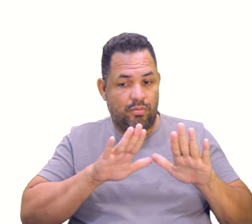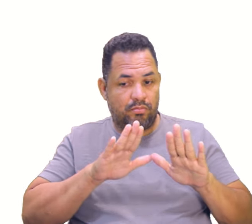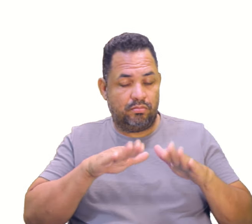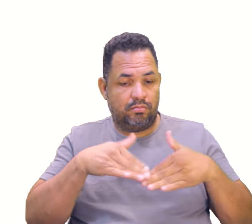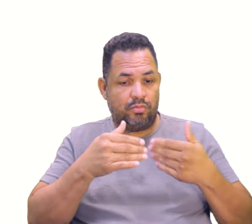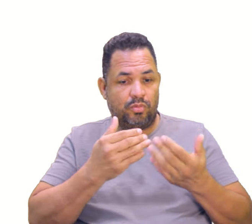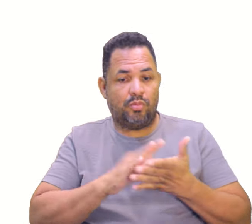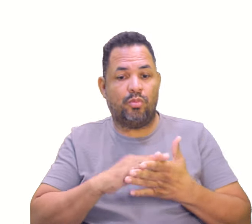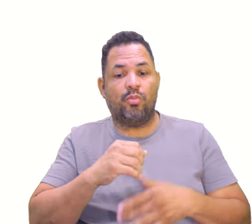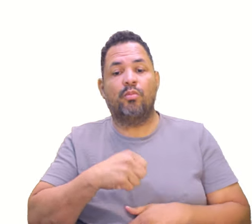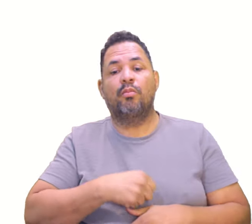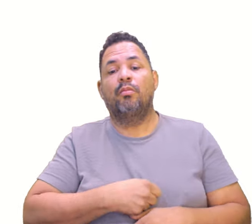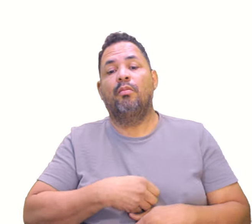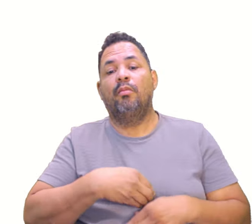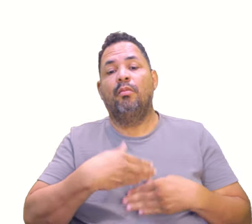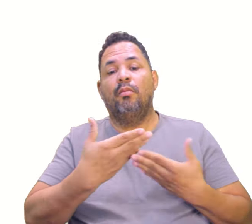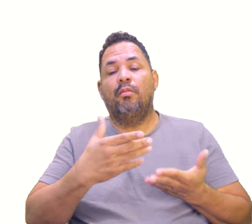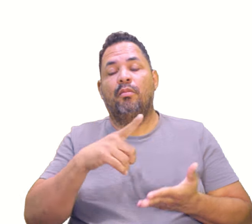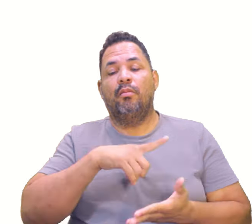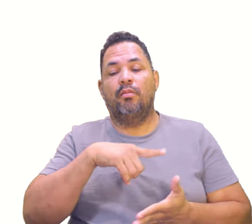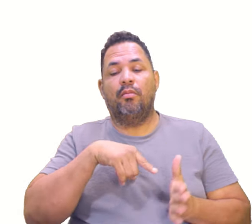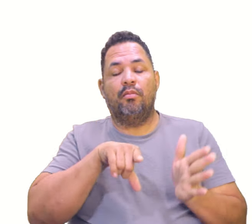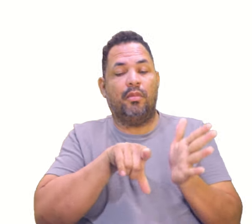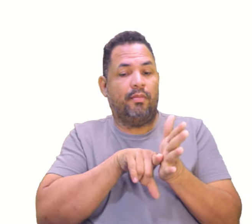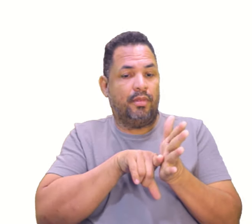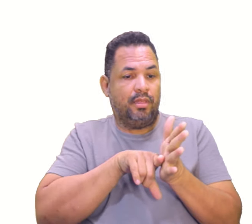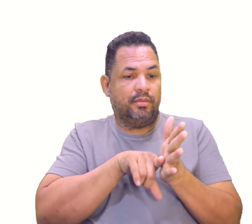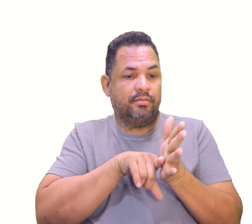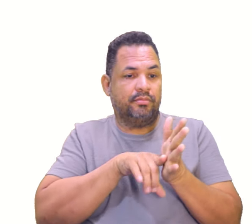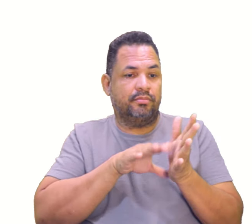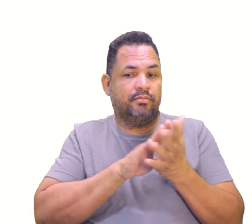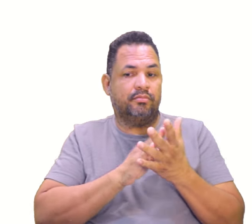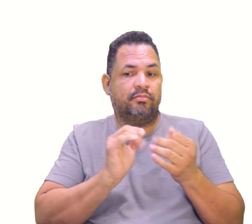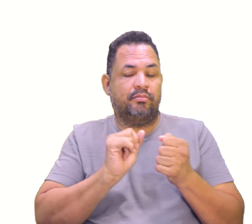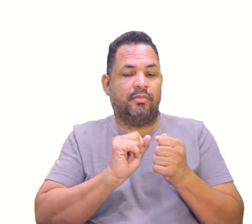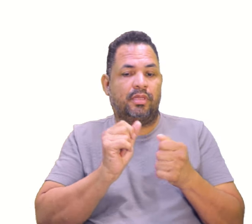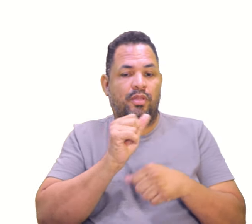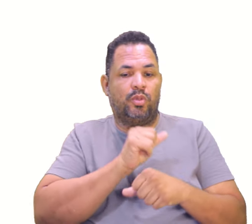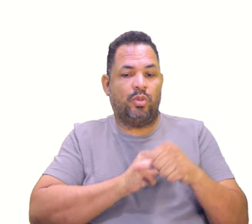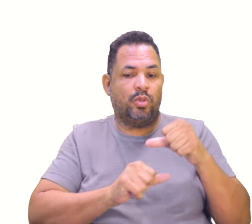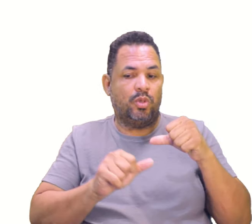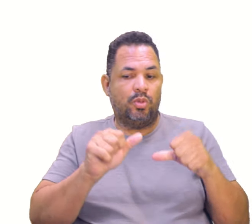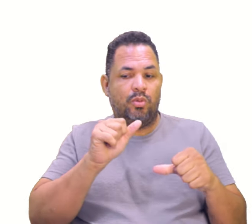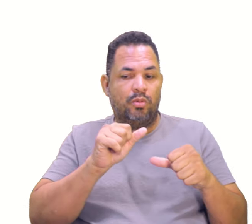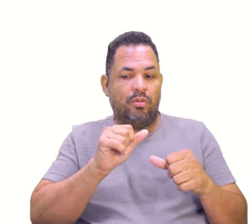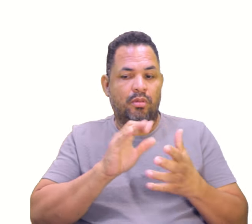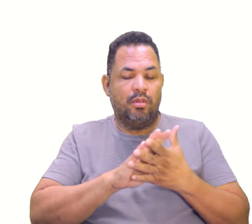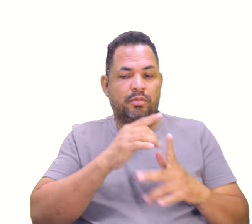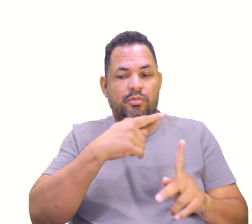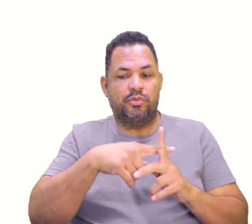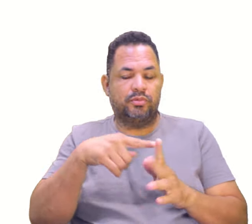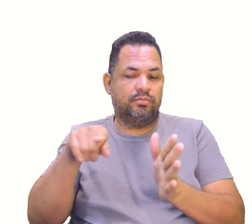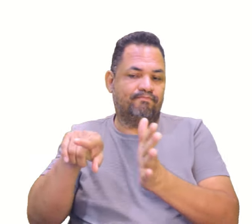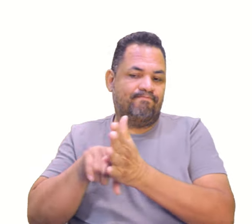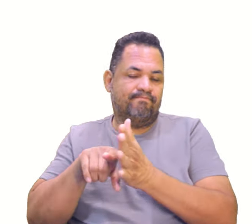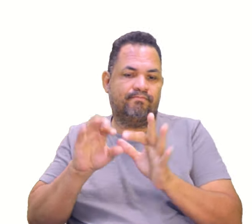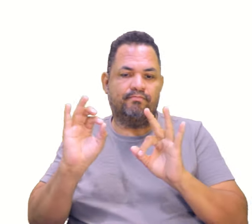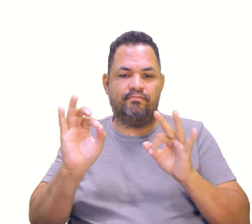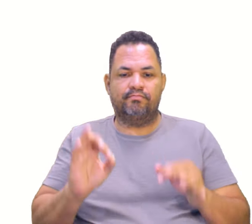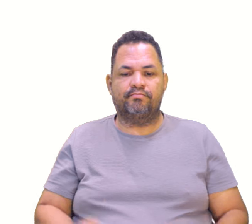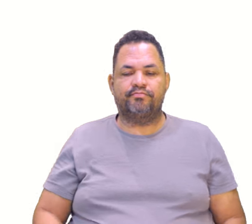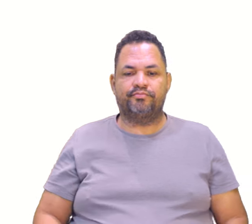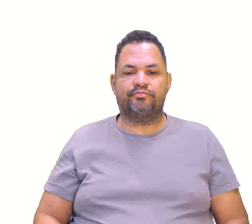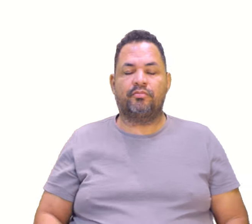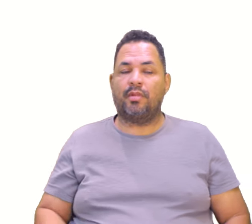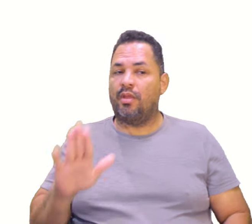menos no número lá das coordenadas, porque se tem o menos, a gente vai ter que fazer jogo de sinal. E aí fazer jogo de sinal